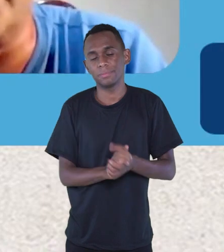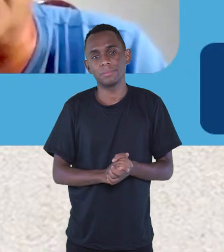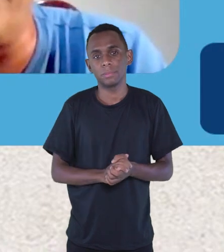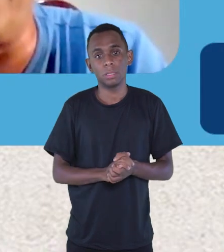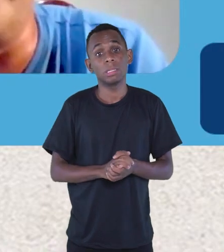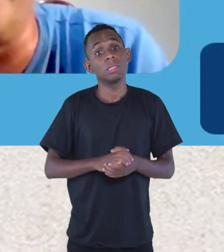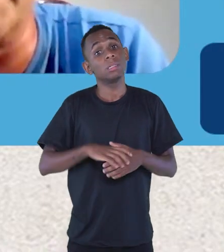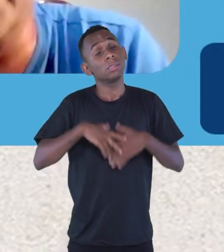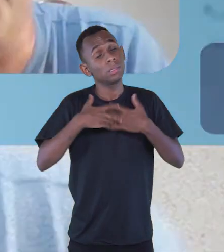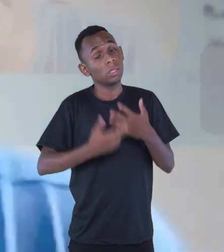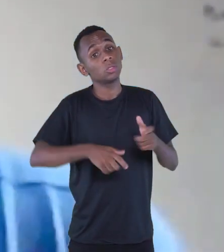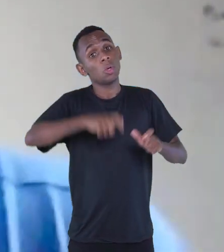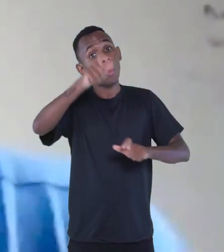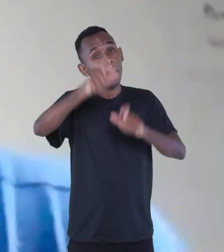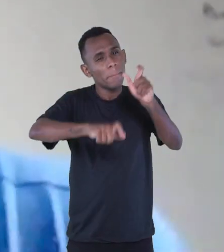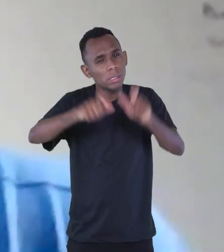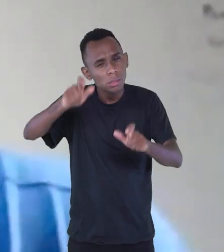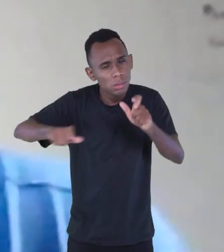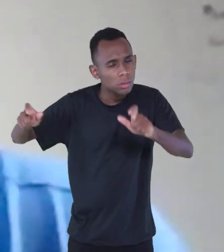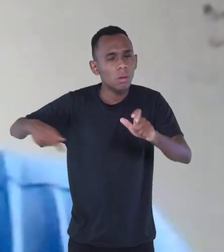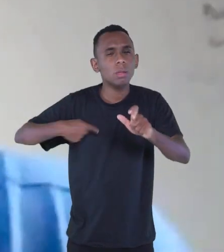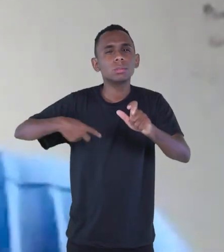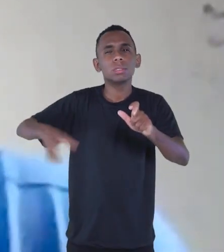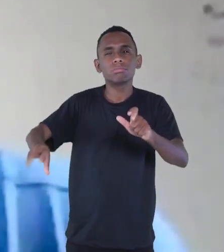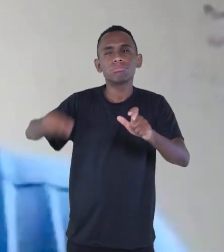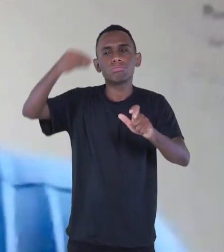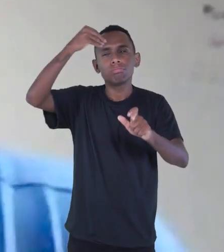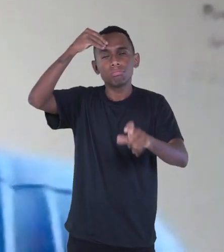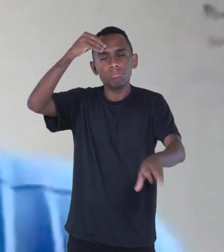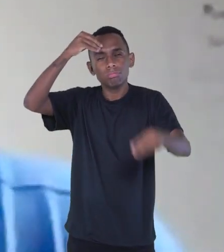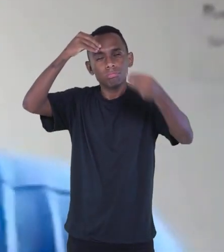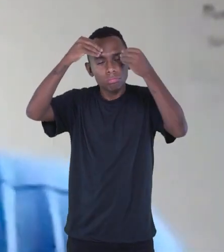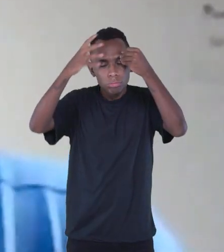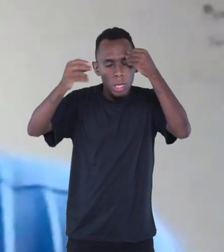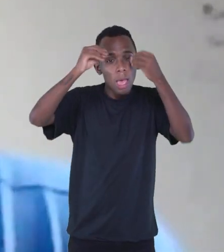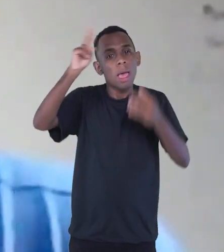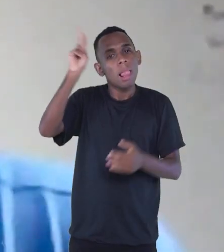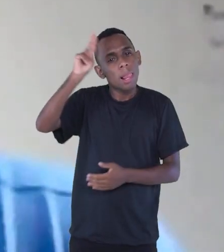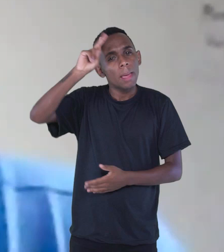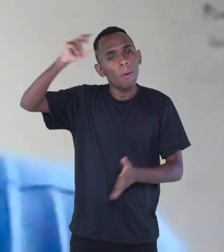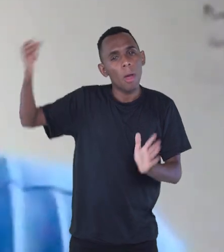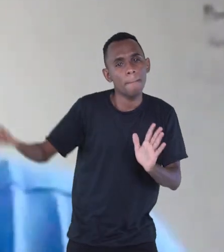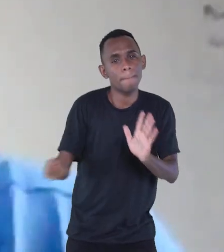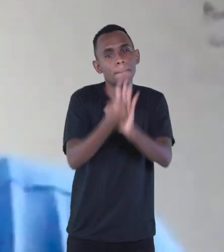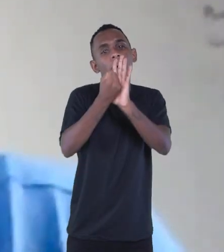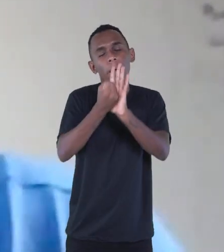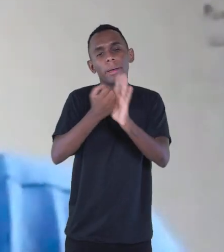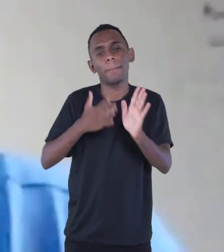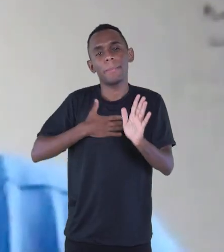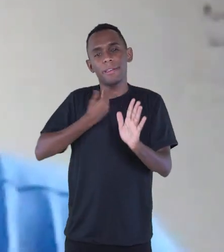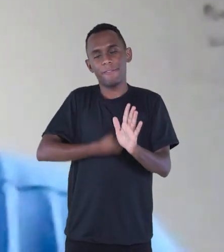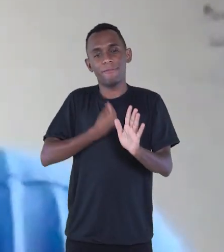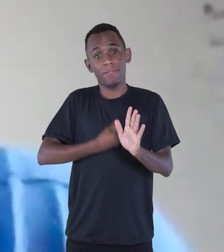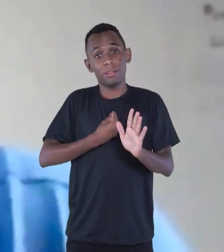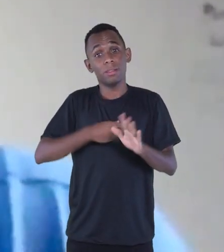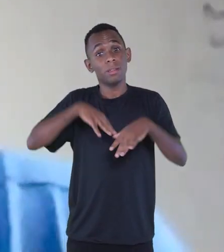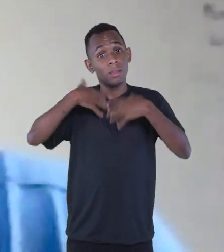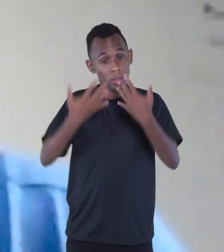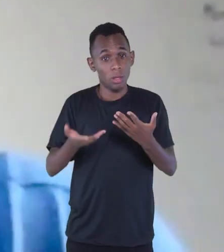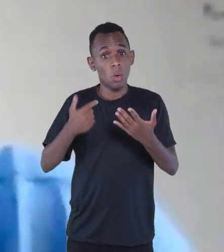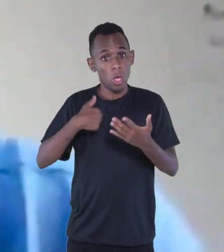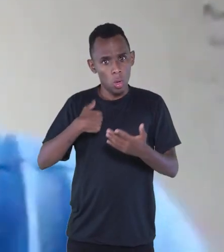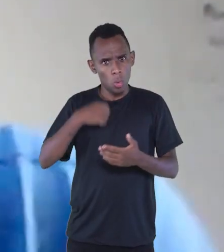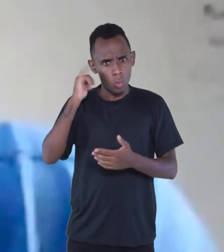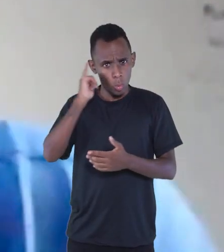pessoas que estão vivas nas minhas histórias. Então, se eu sou um bom contador de história, Josane, eu acho que é porque eu coloco